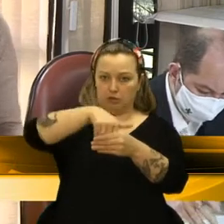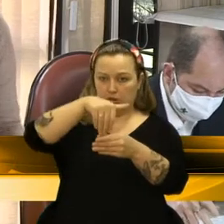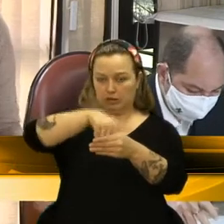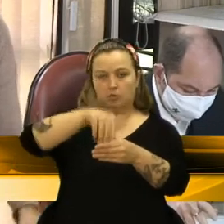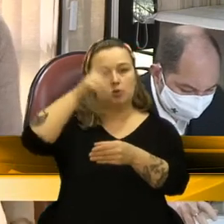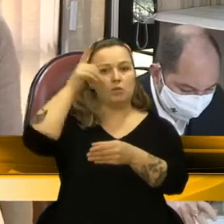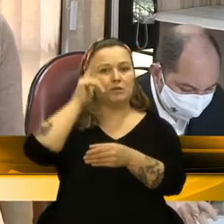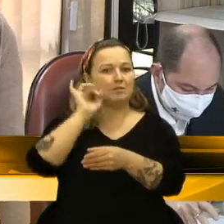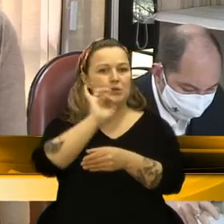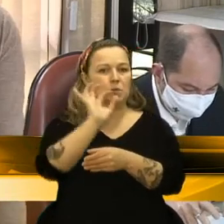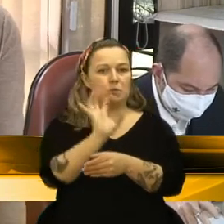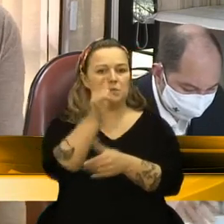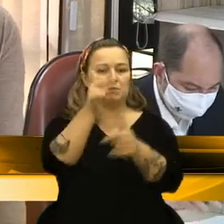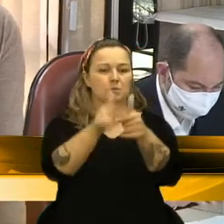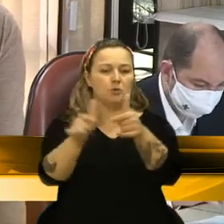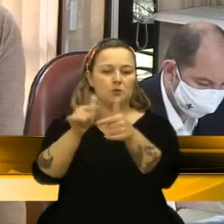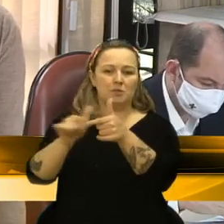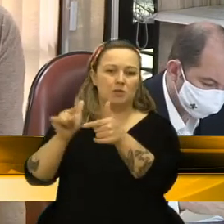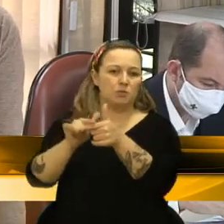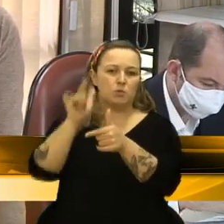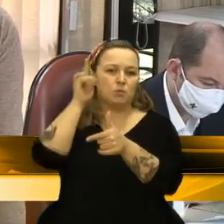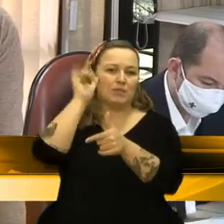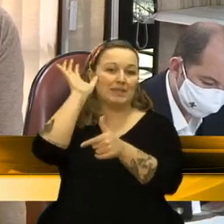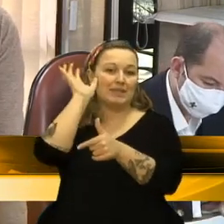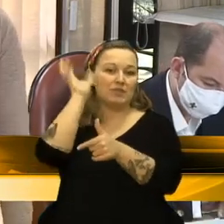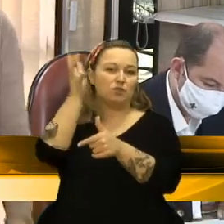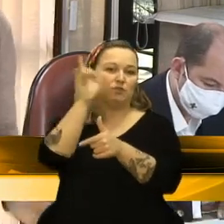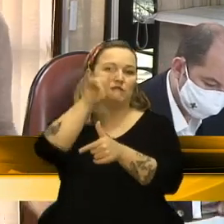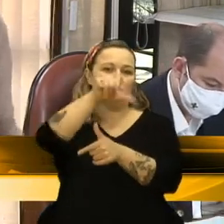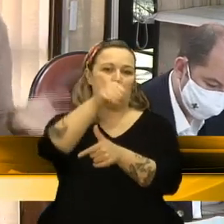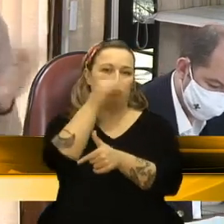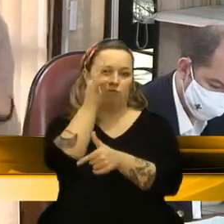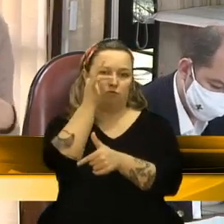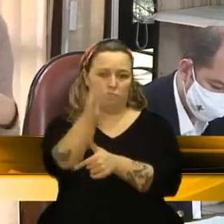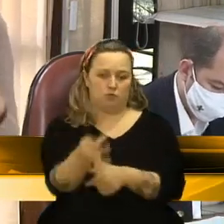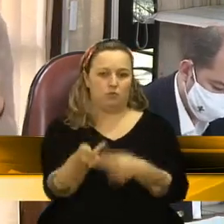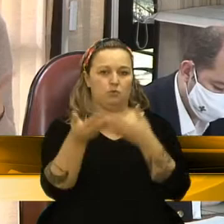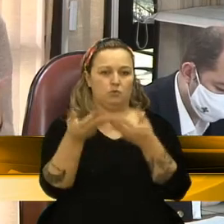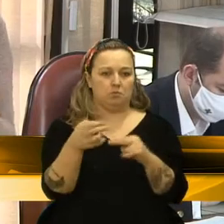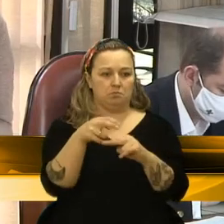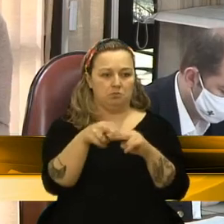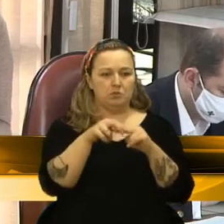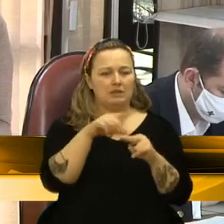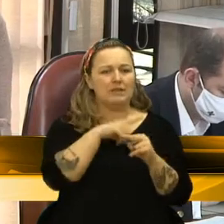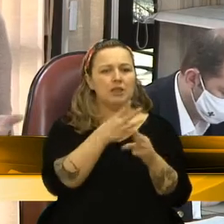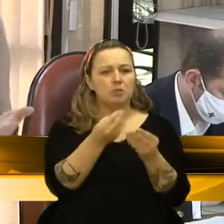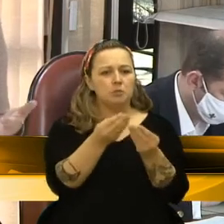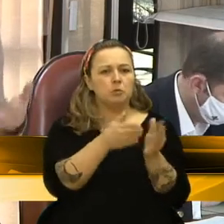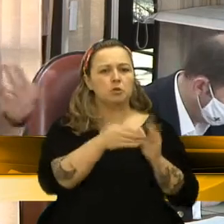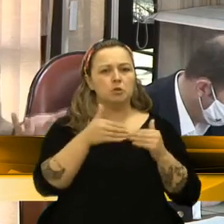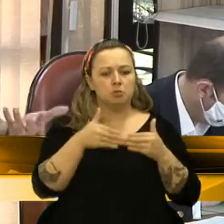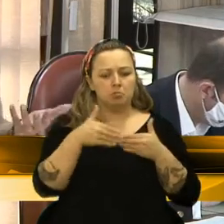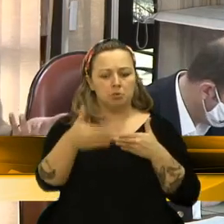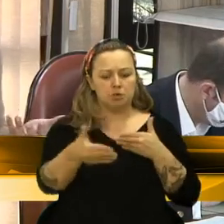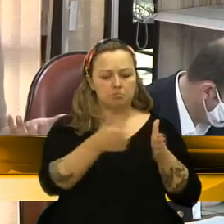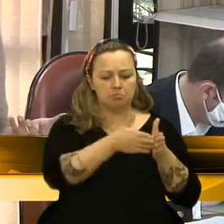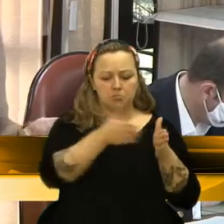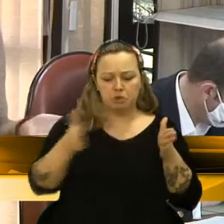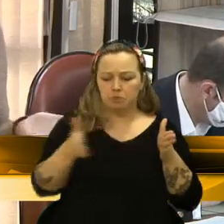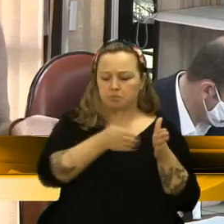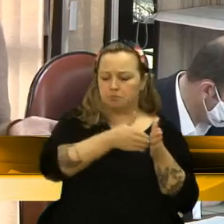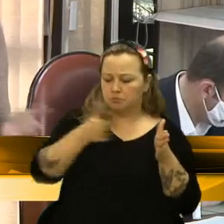e depois não consiga resolver mais adiante. Então, a gente tem dado prazo para tantas outras coisas e nessa que